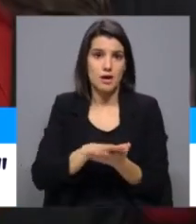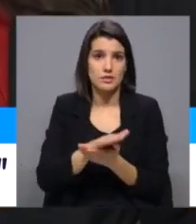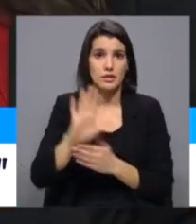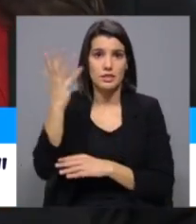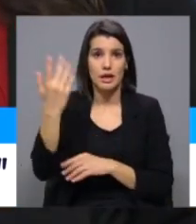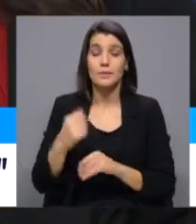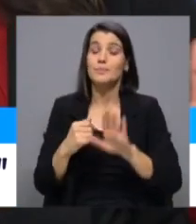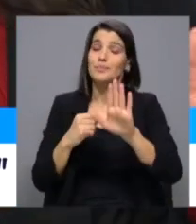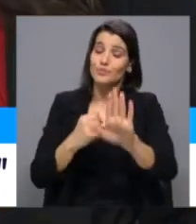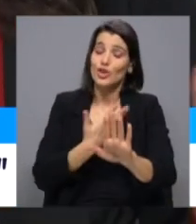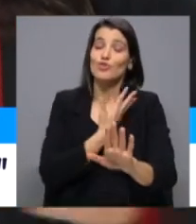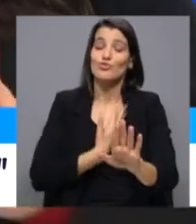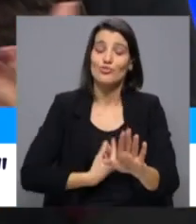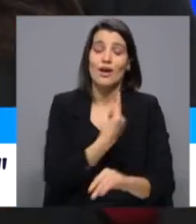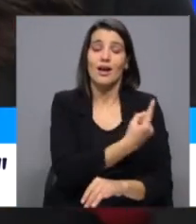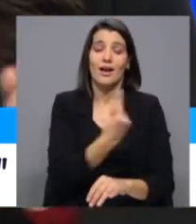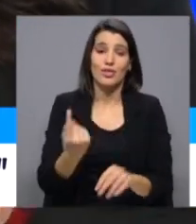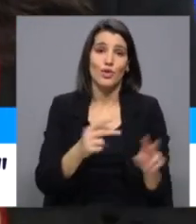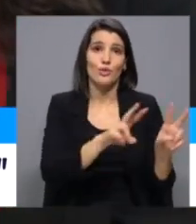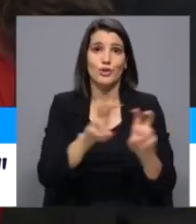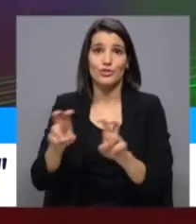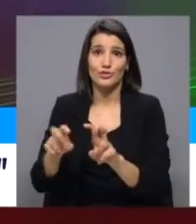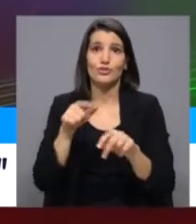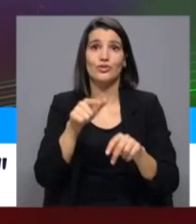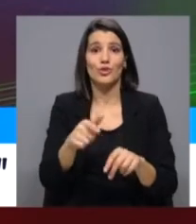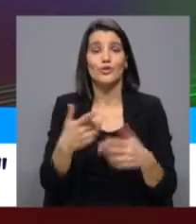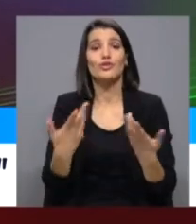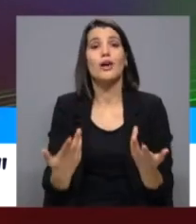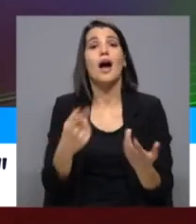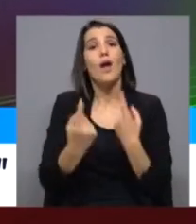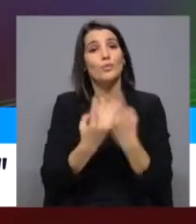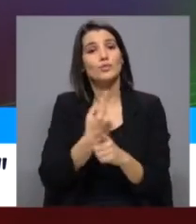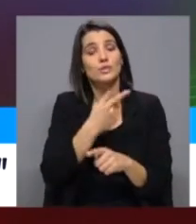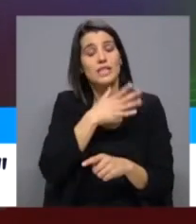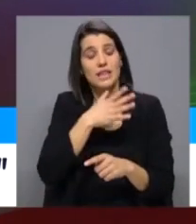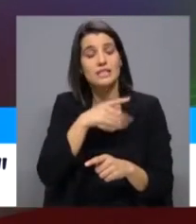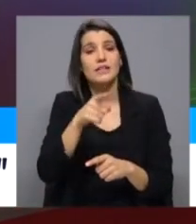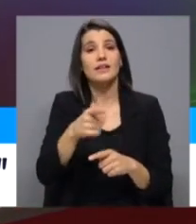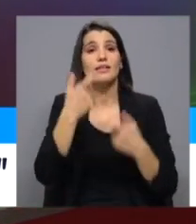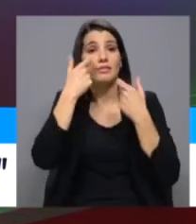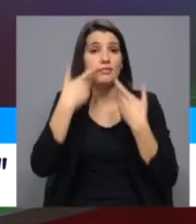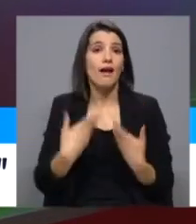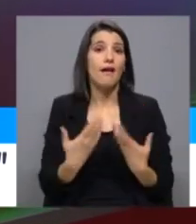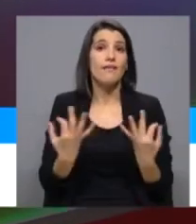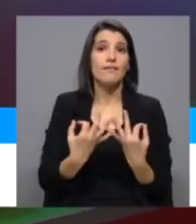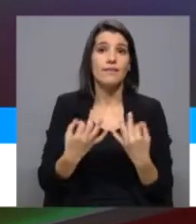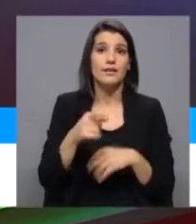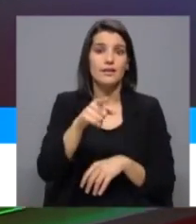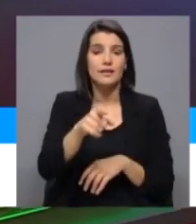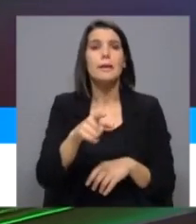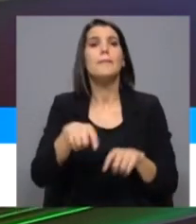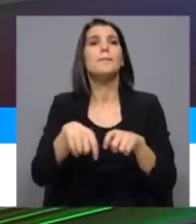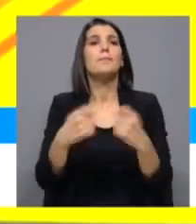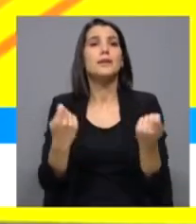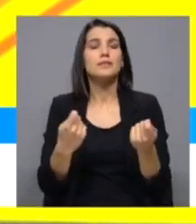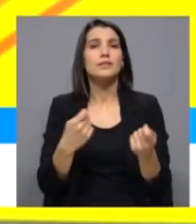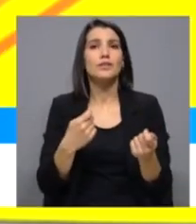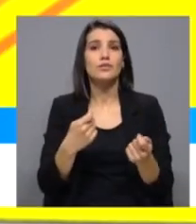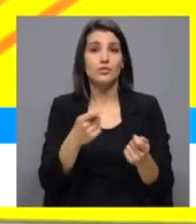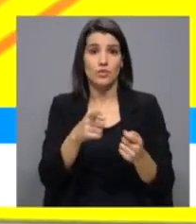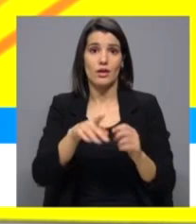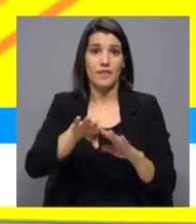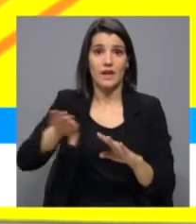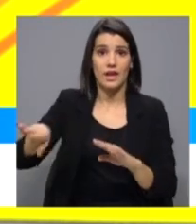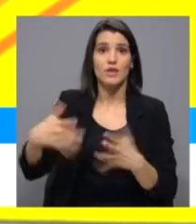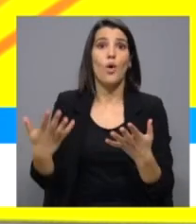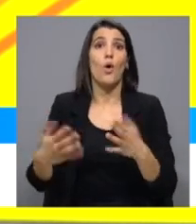em que os jovens iriam pagar propinas astronómicas neste Há algumas coisas que disse, portanto, falam em responsabilidade e se os partidos de direita ou de